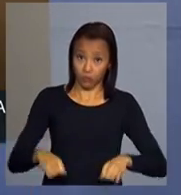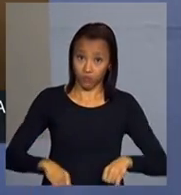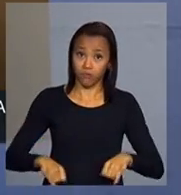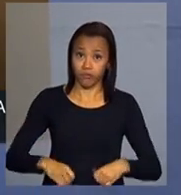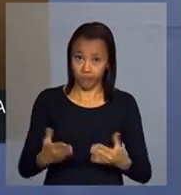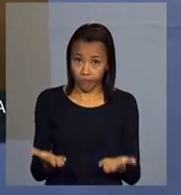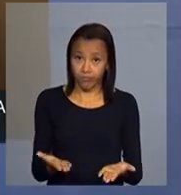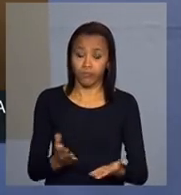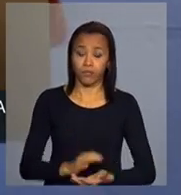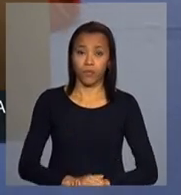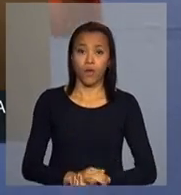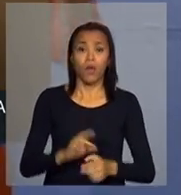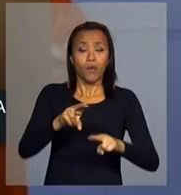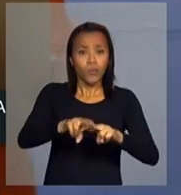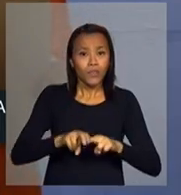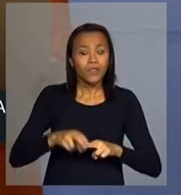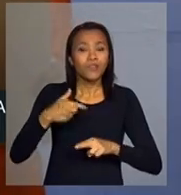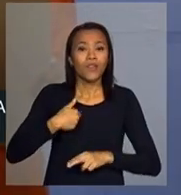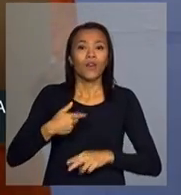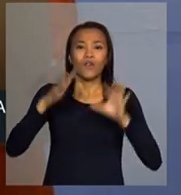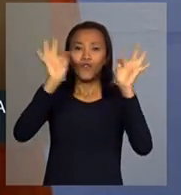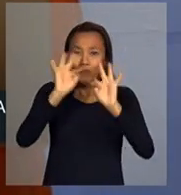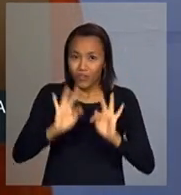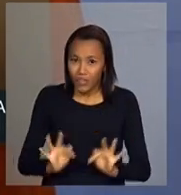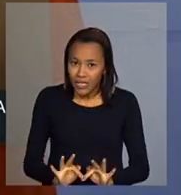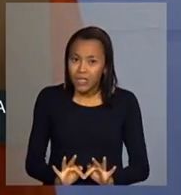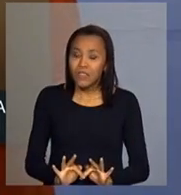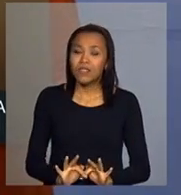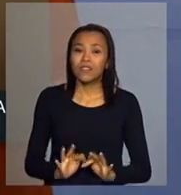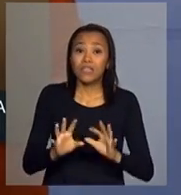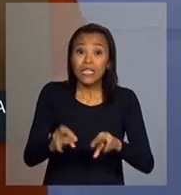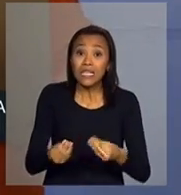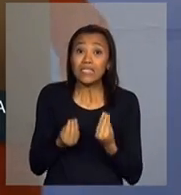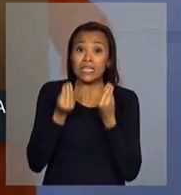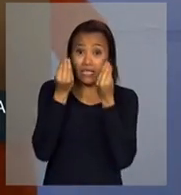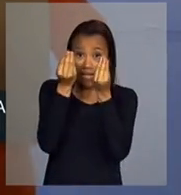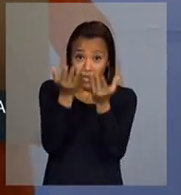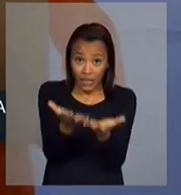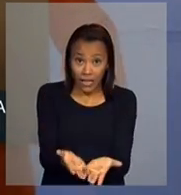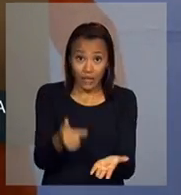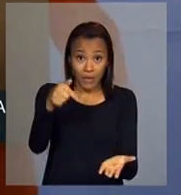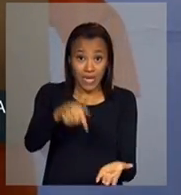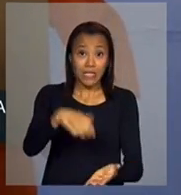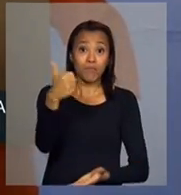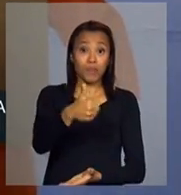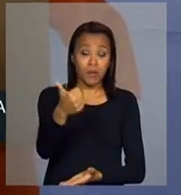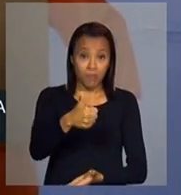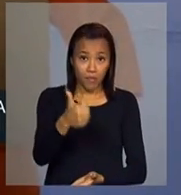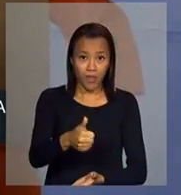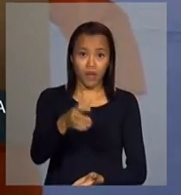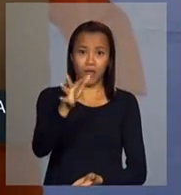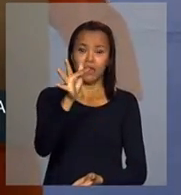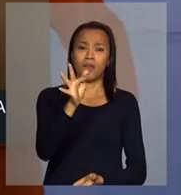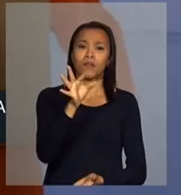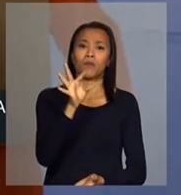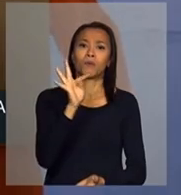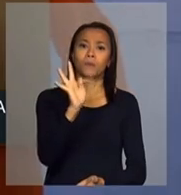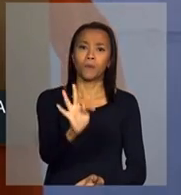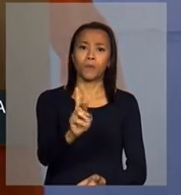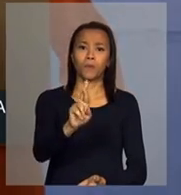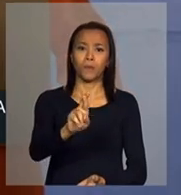Por isso, eu fico muito feliz de estar entregando esse primeiro terço do sistema PAGEU.